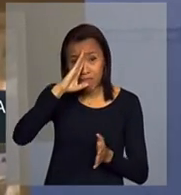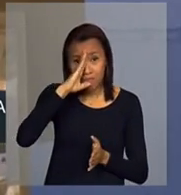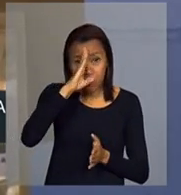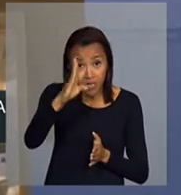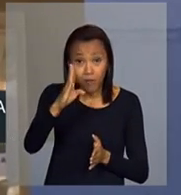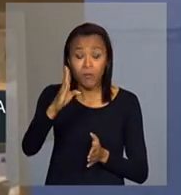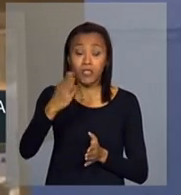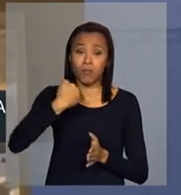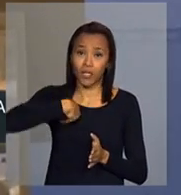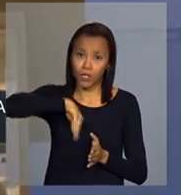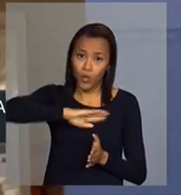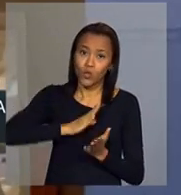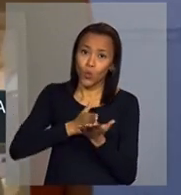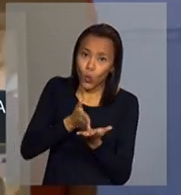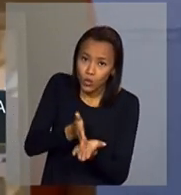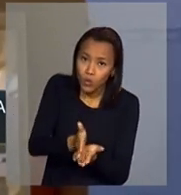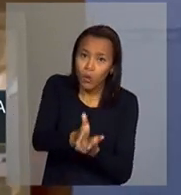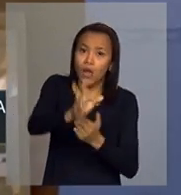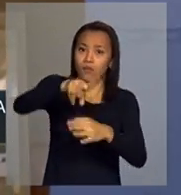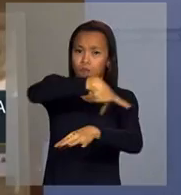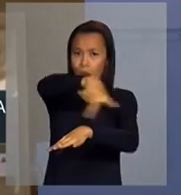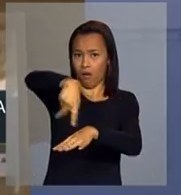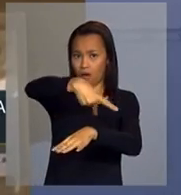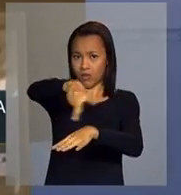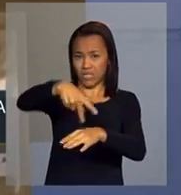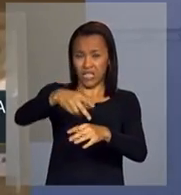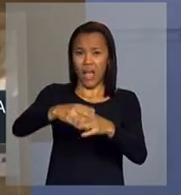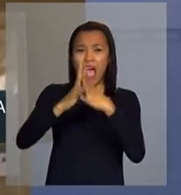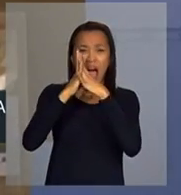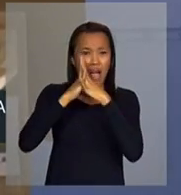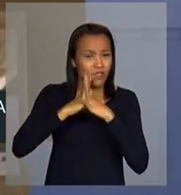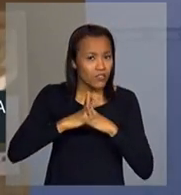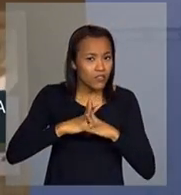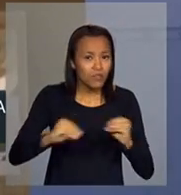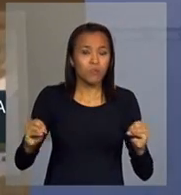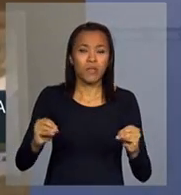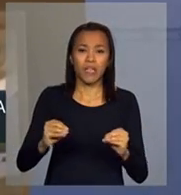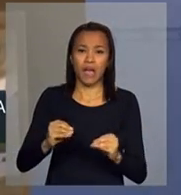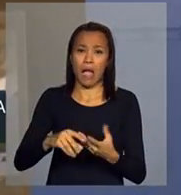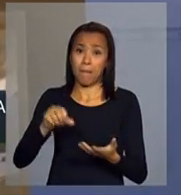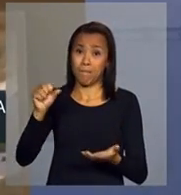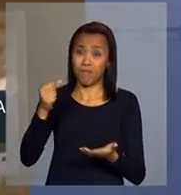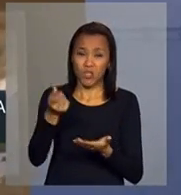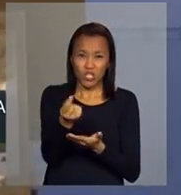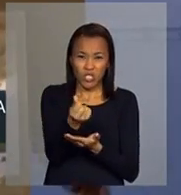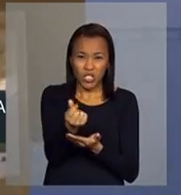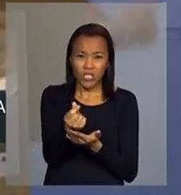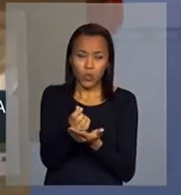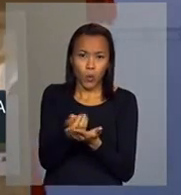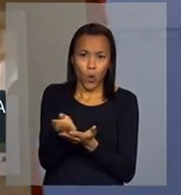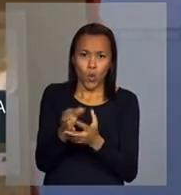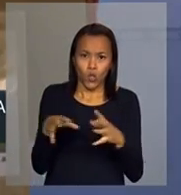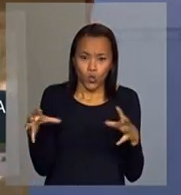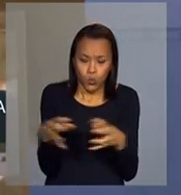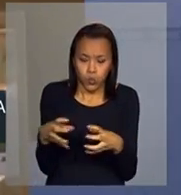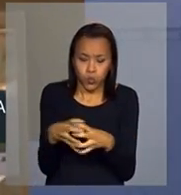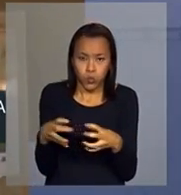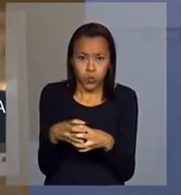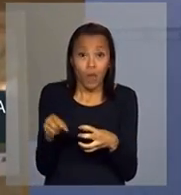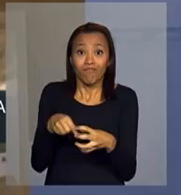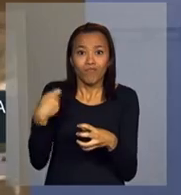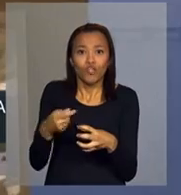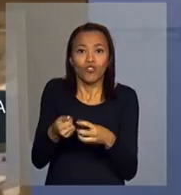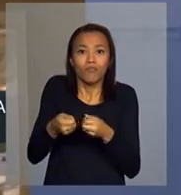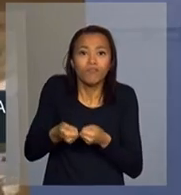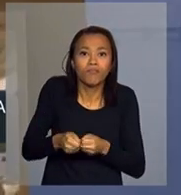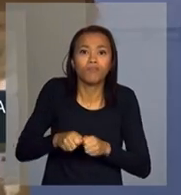nacionalidade, acabar com a perversa distribuição de renda regional é uma obra de